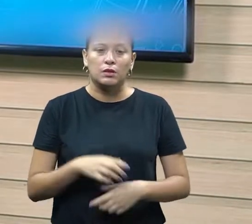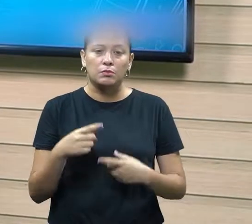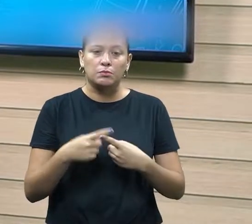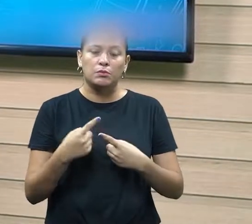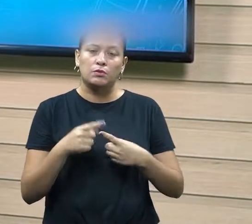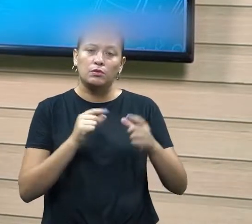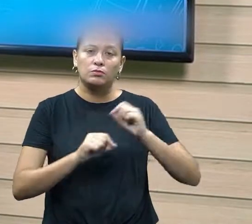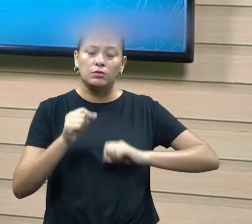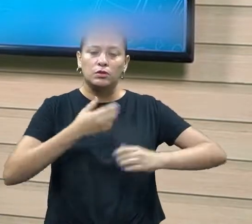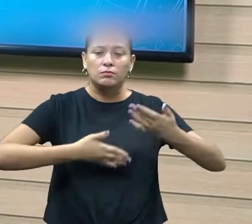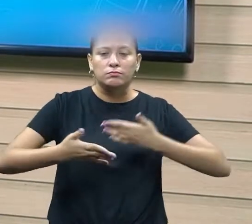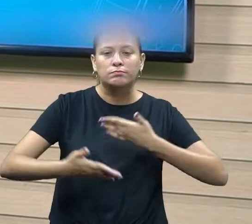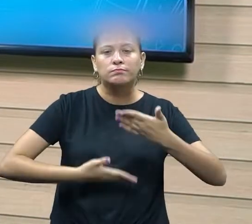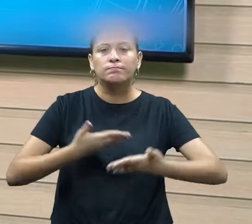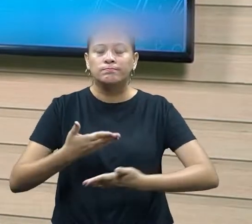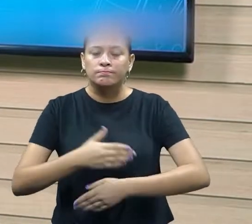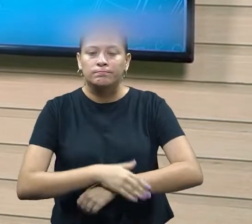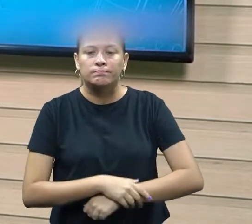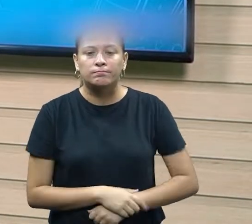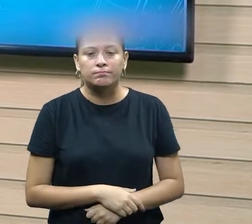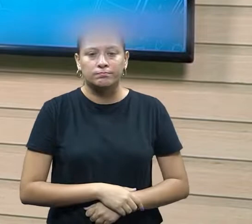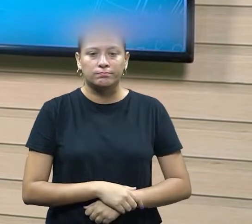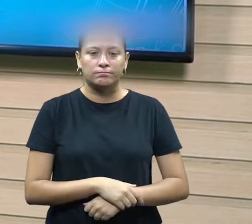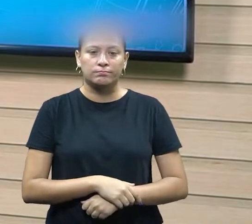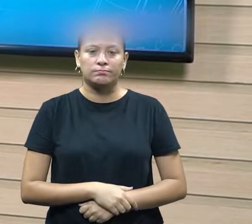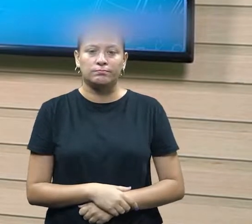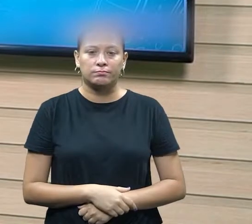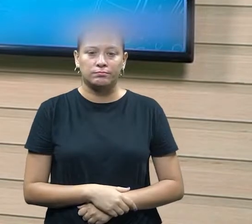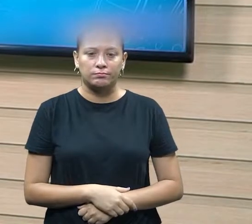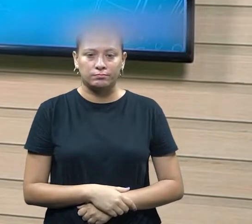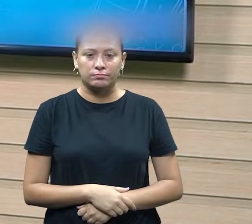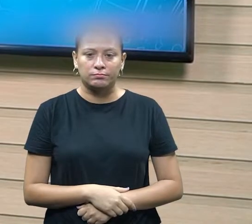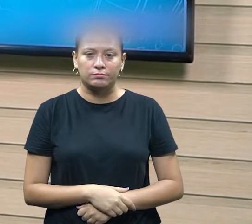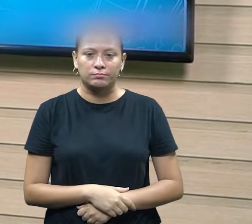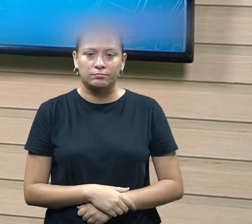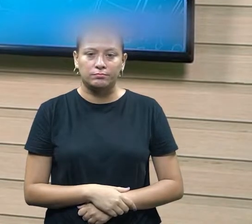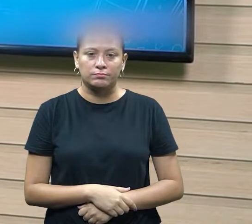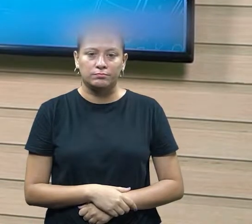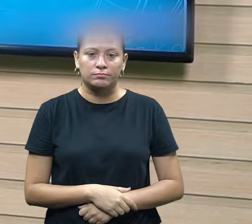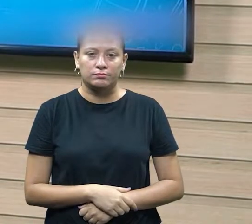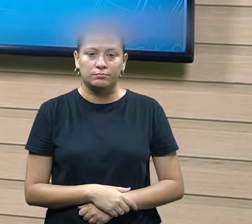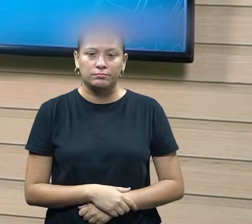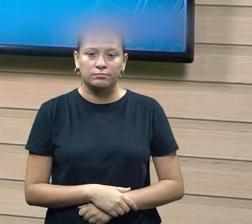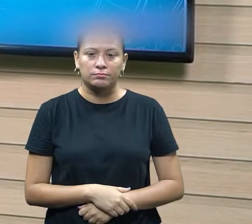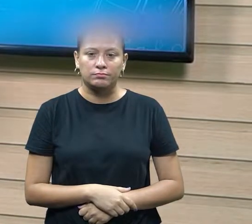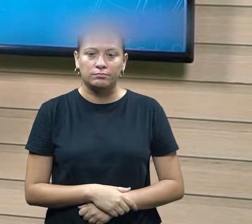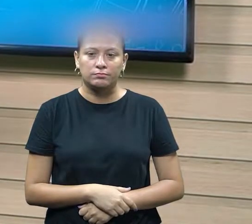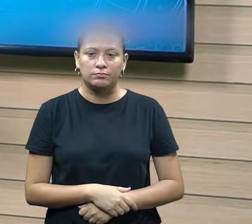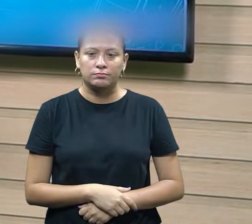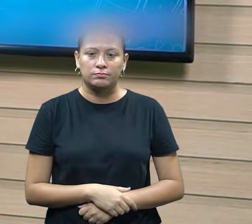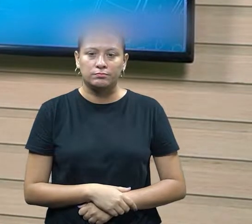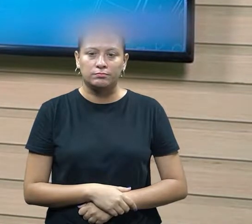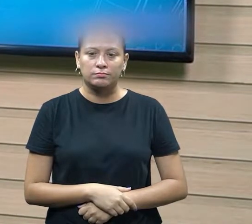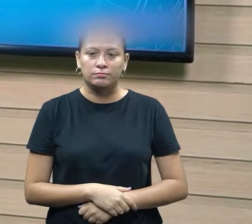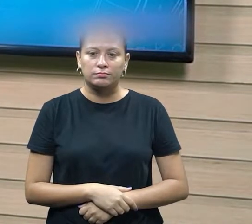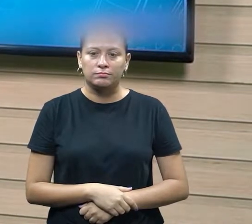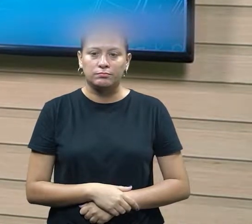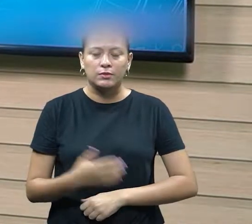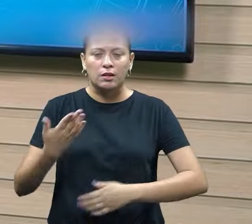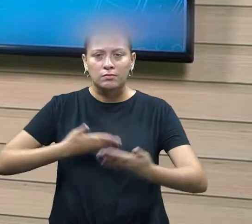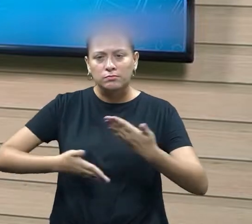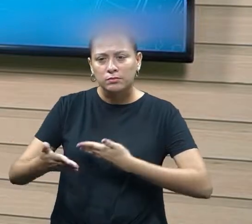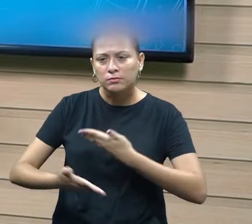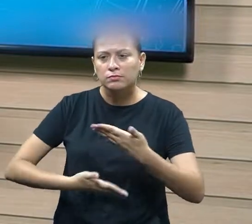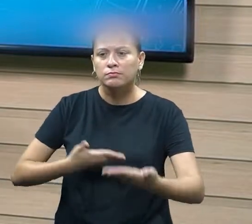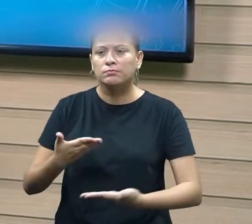vivenciou mais aquilo então aí tem um poder e voltaram para ele em relação às redes de relacionamentos